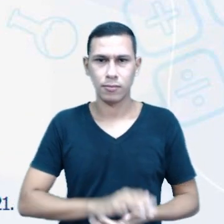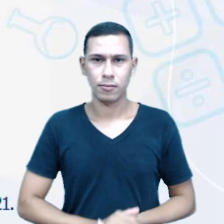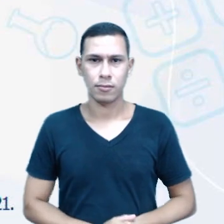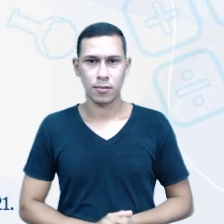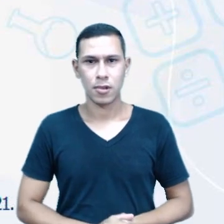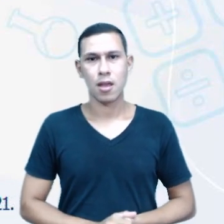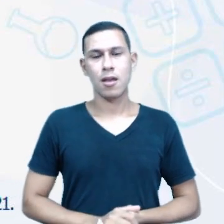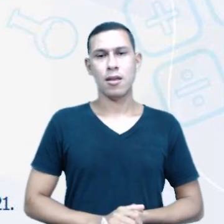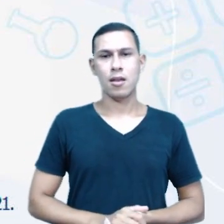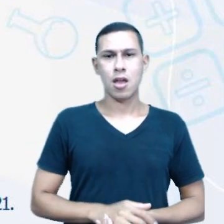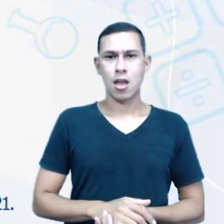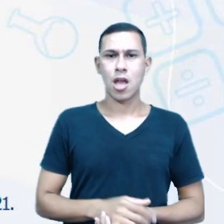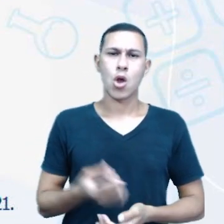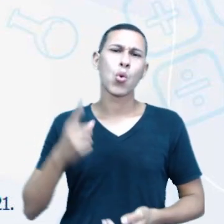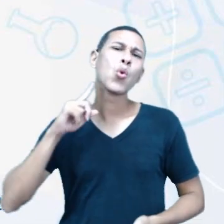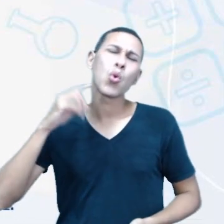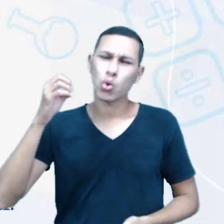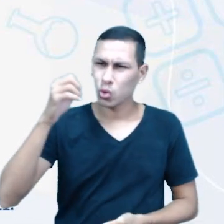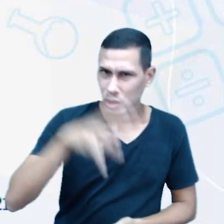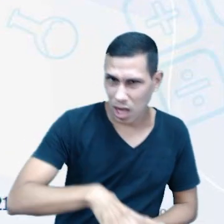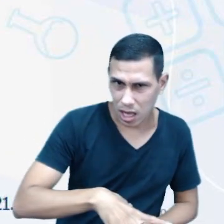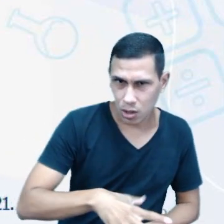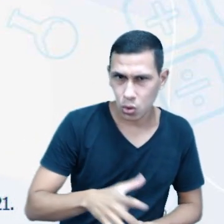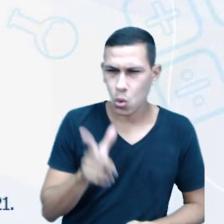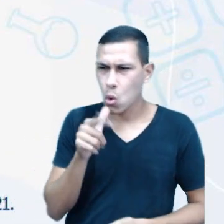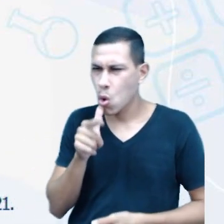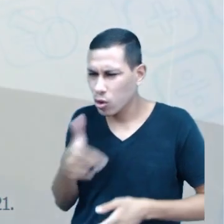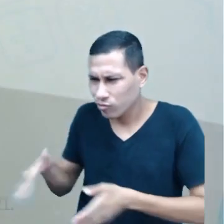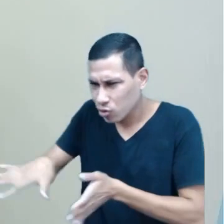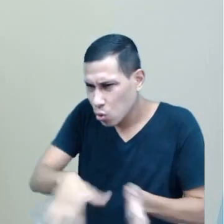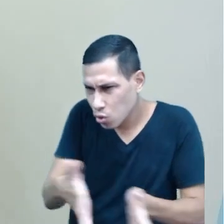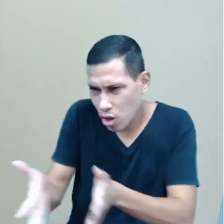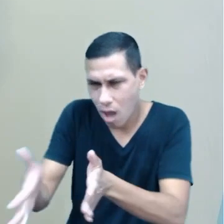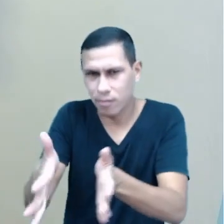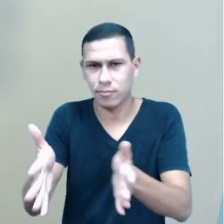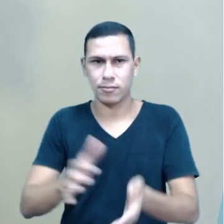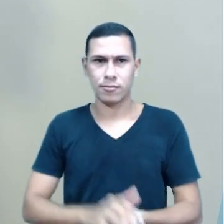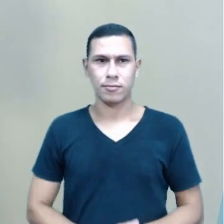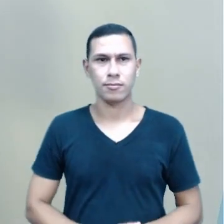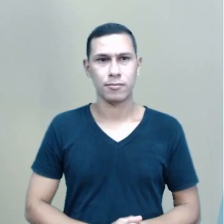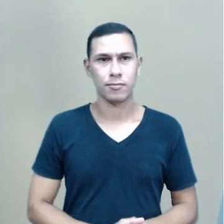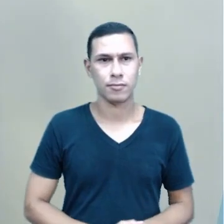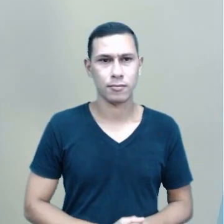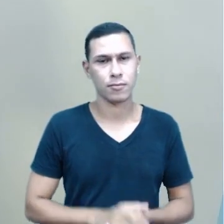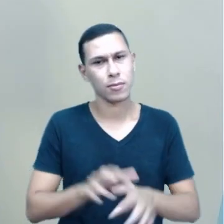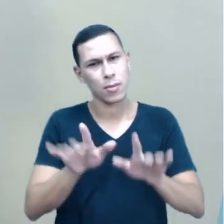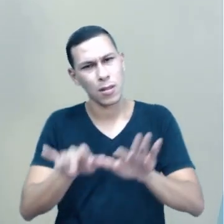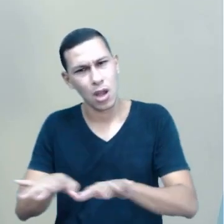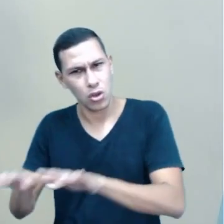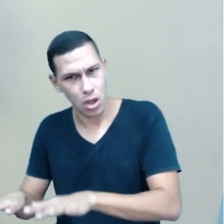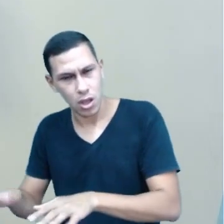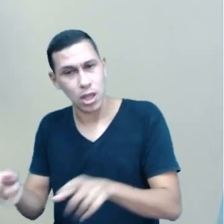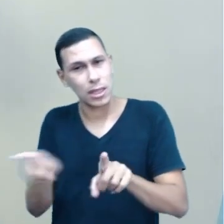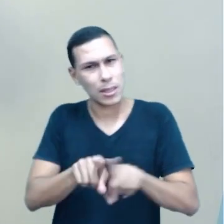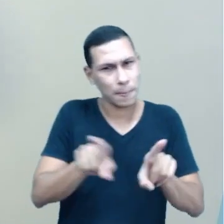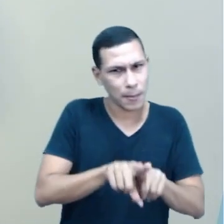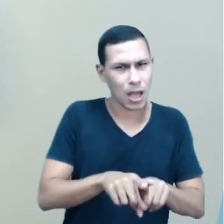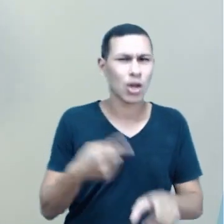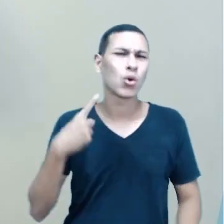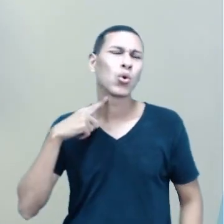ilegal de lixo no oceano. Inclusive, do lixo que nós temos agora,